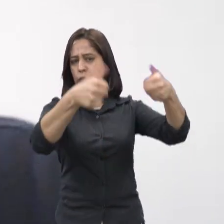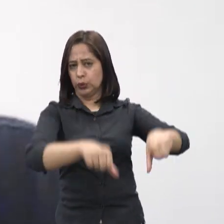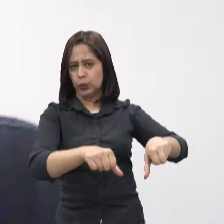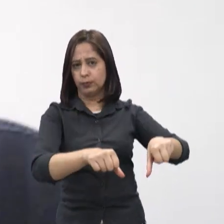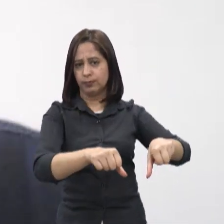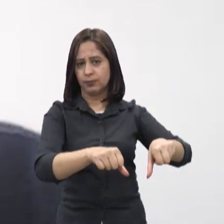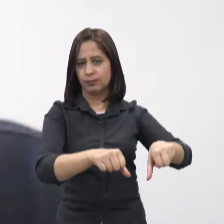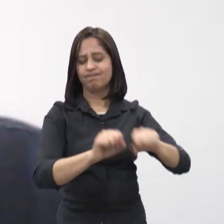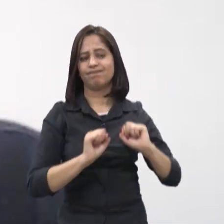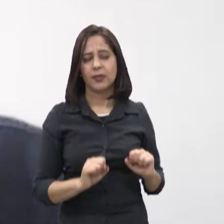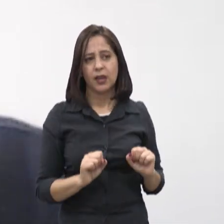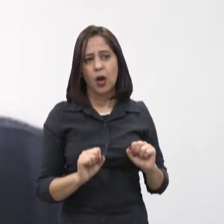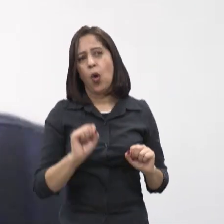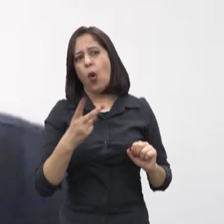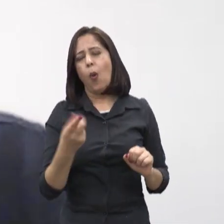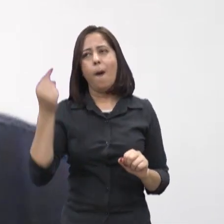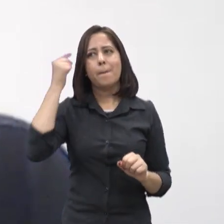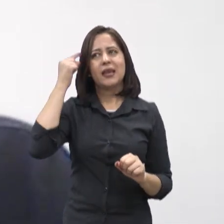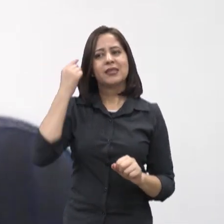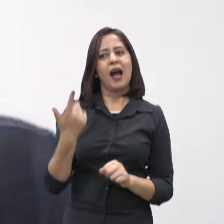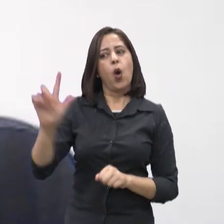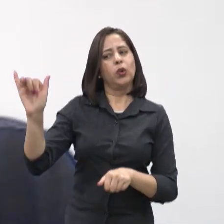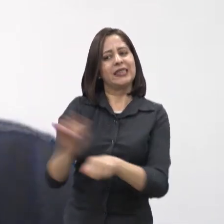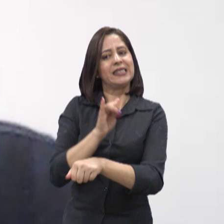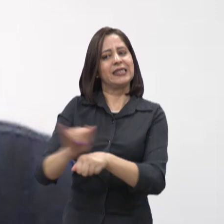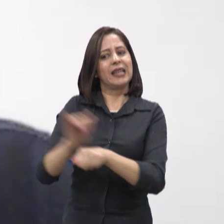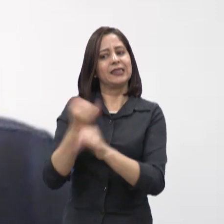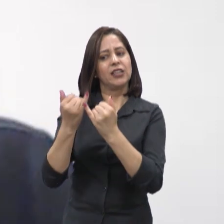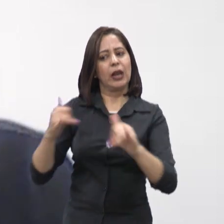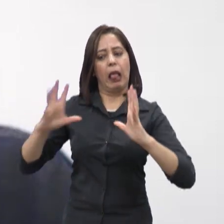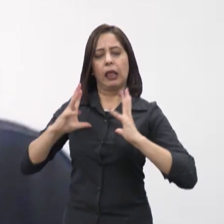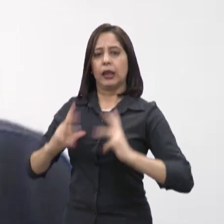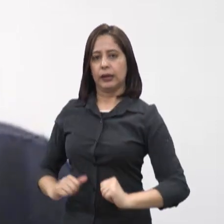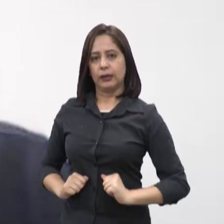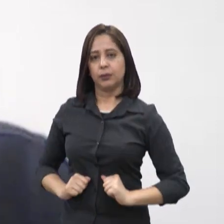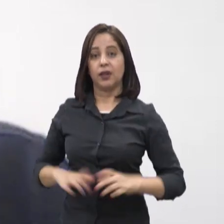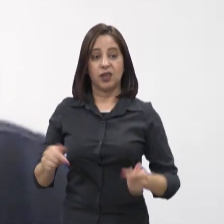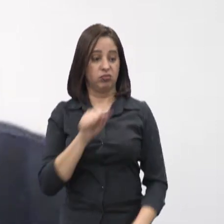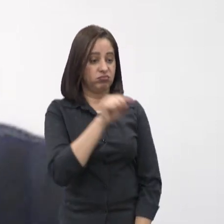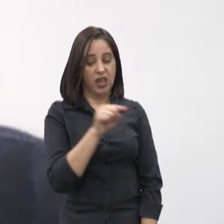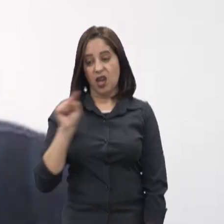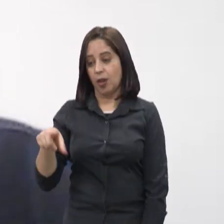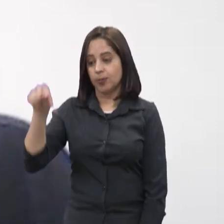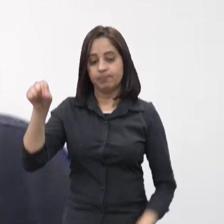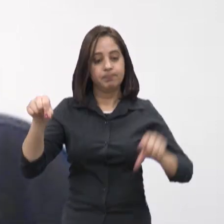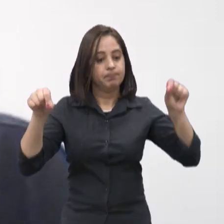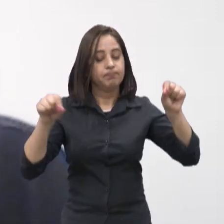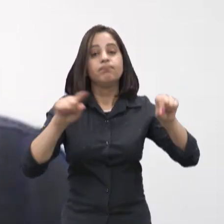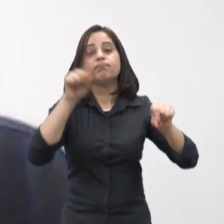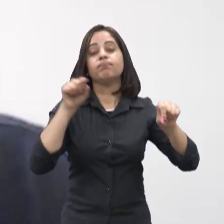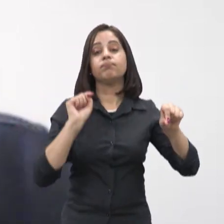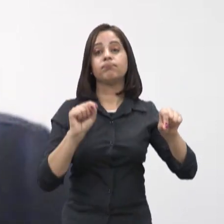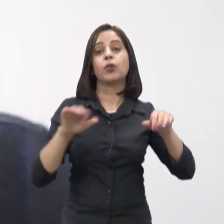possível se pensar em outras fontes de energia. Então, é mais ou menos por esse caminho. No resumo, todas as formas de geração de